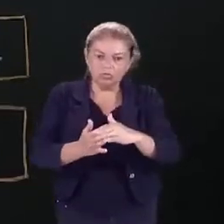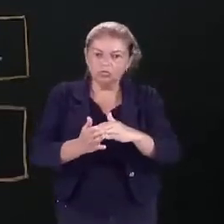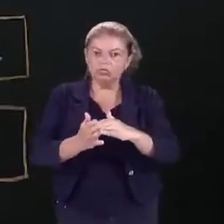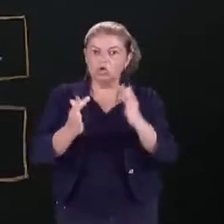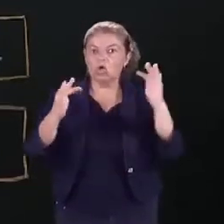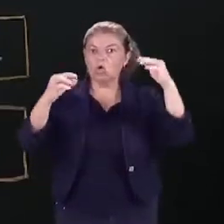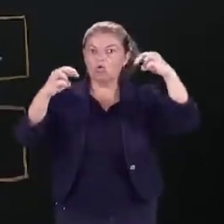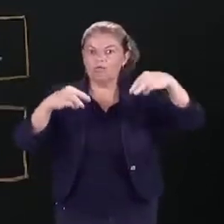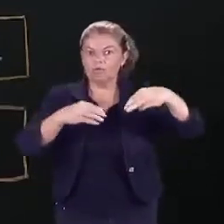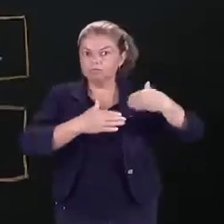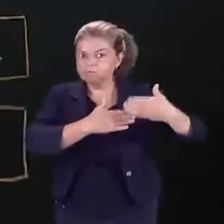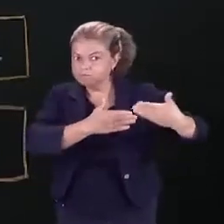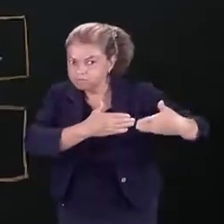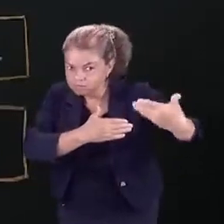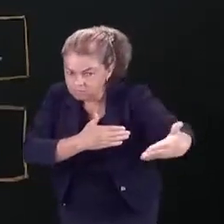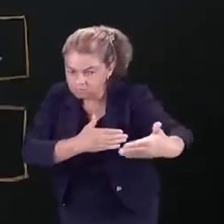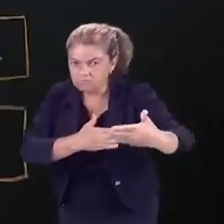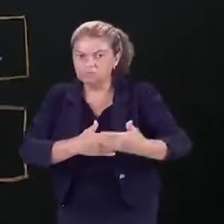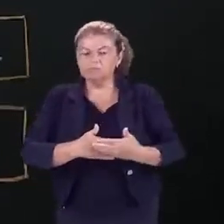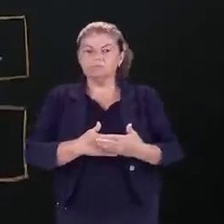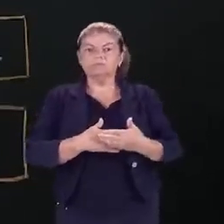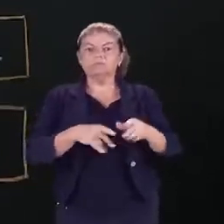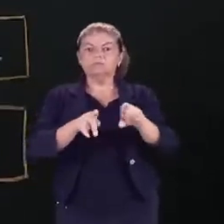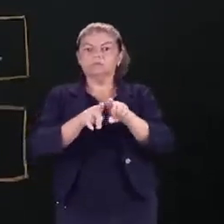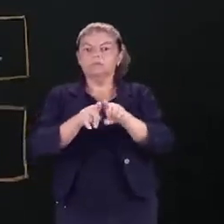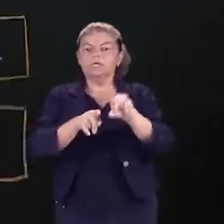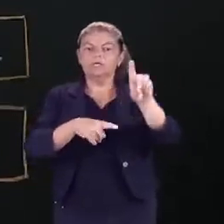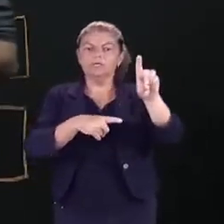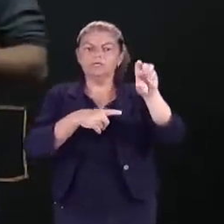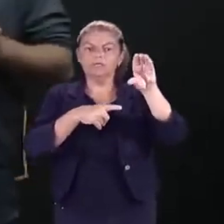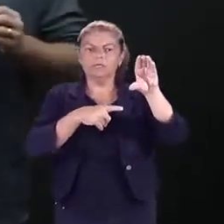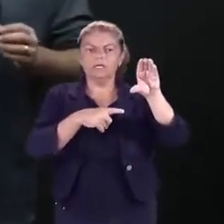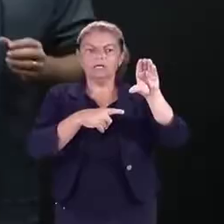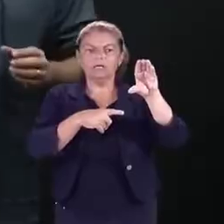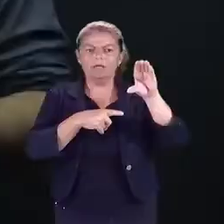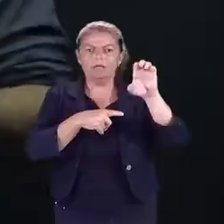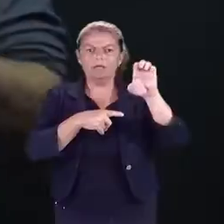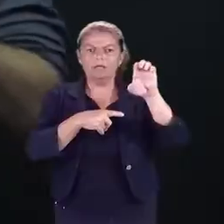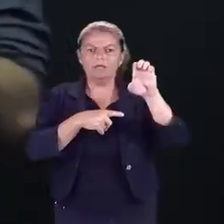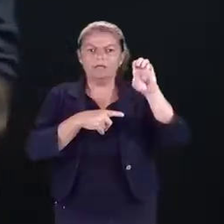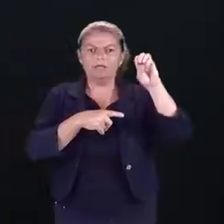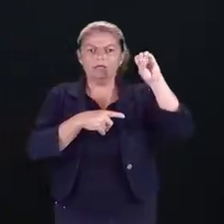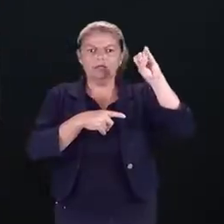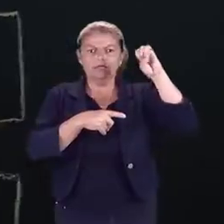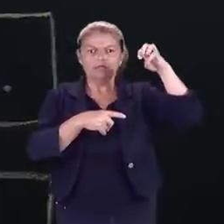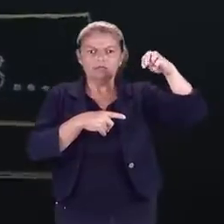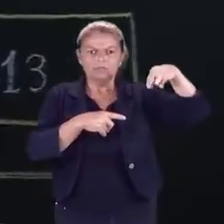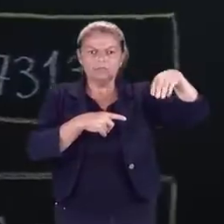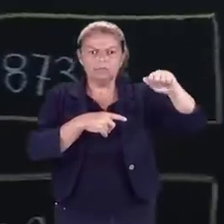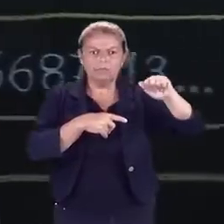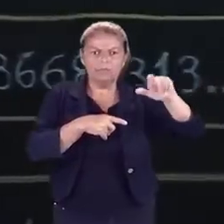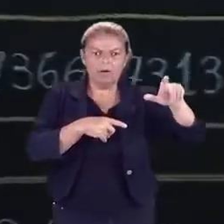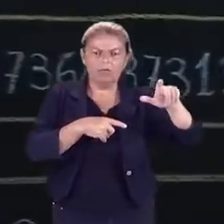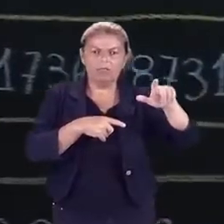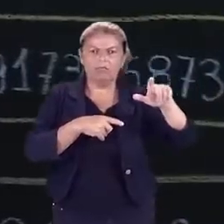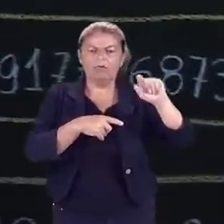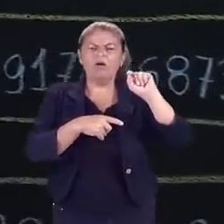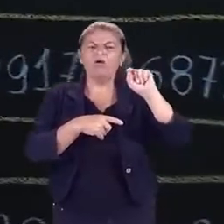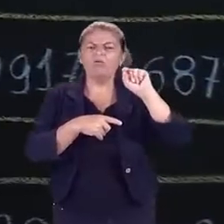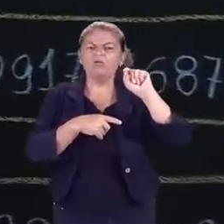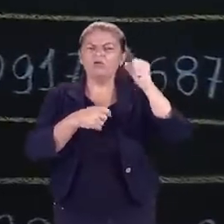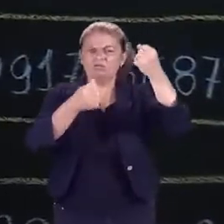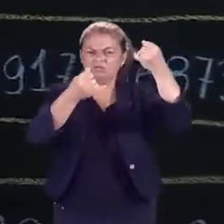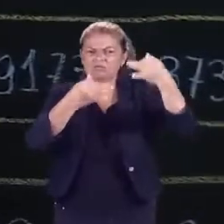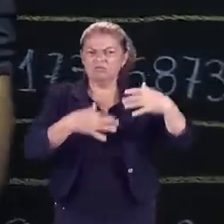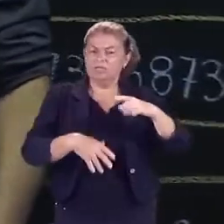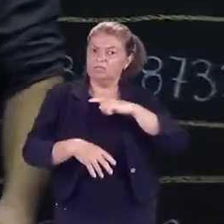infinitas casas decimais e não periódico. Gente, o que isso quer dizer? Vejamos aqui um exemplo. Eu tenho